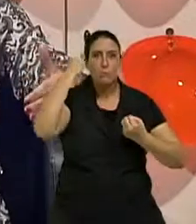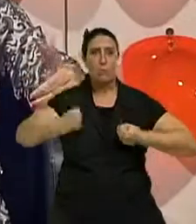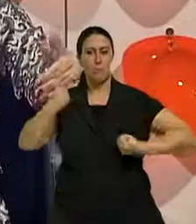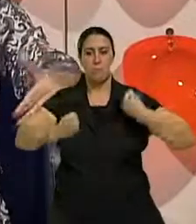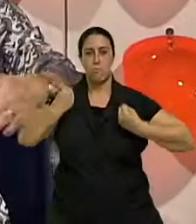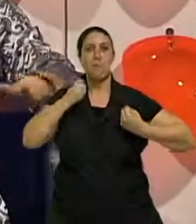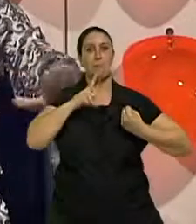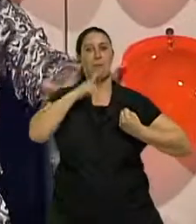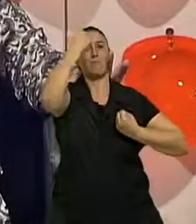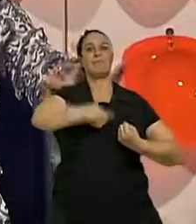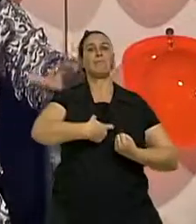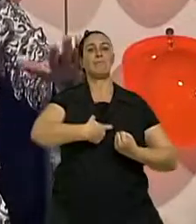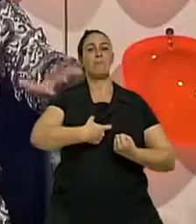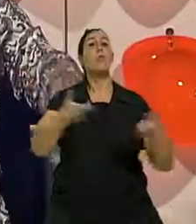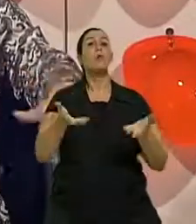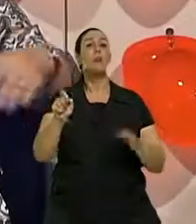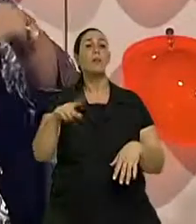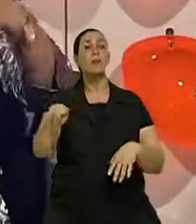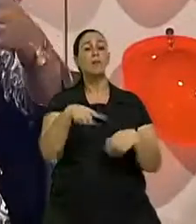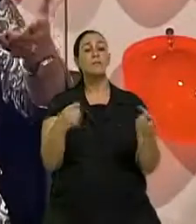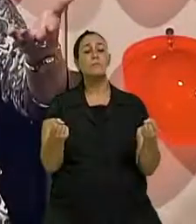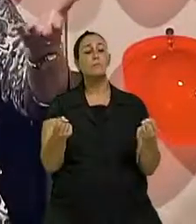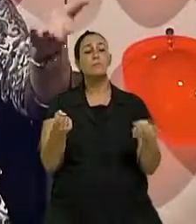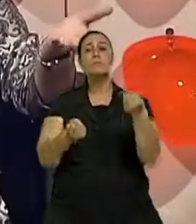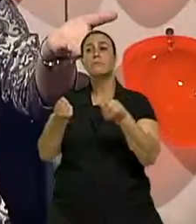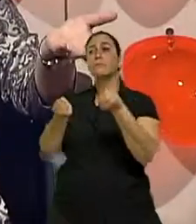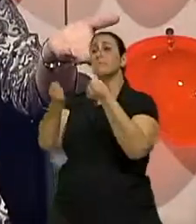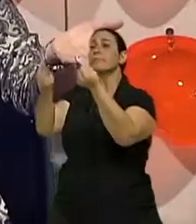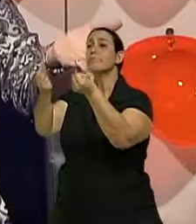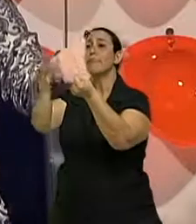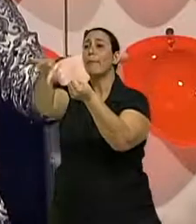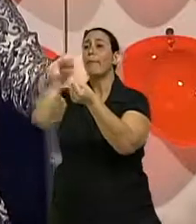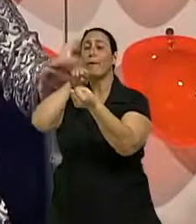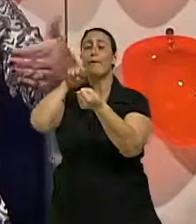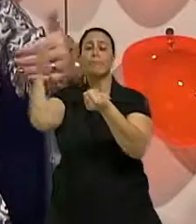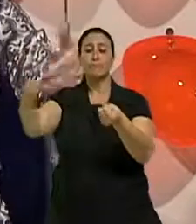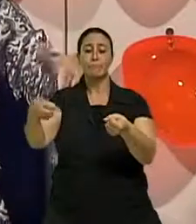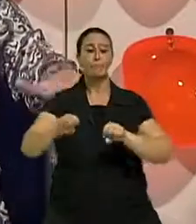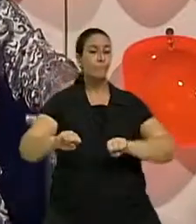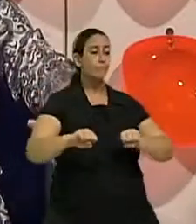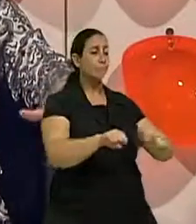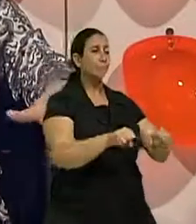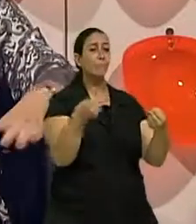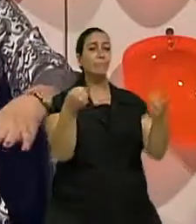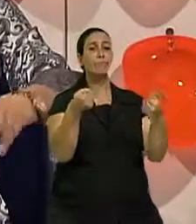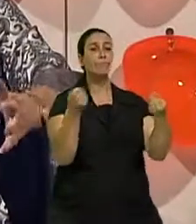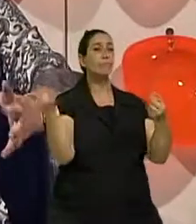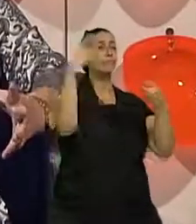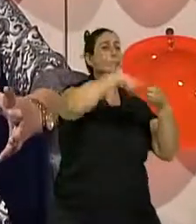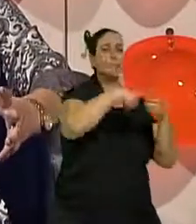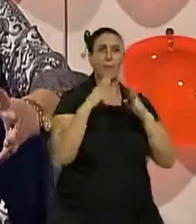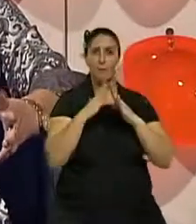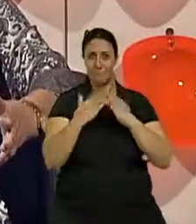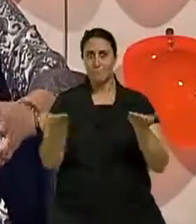não. Hoje a gente não se movimenta, a gente pega o carro e vai até o supermercado. Tá, certo. Então, a gente tem que sempre pensar como é que